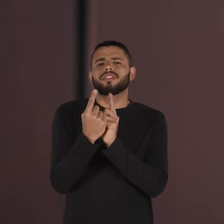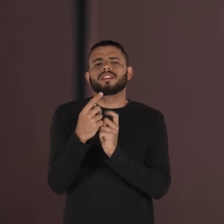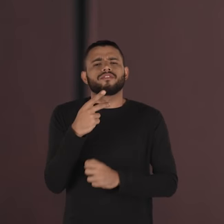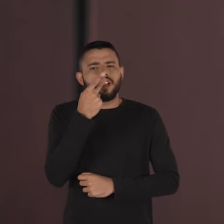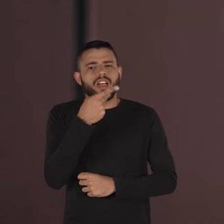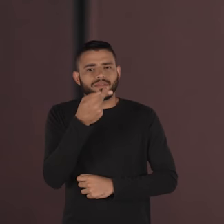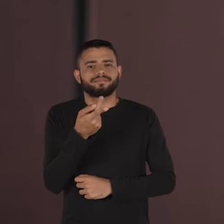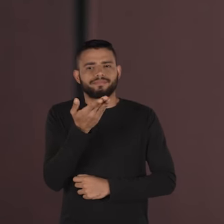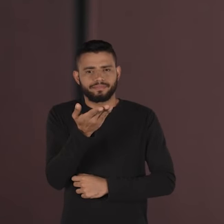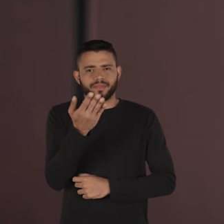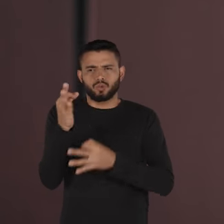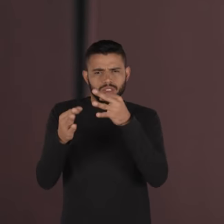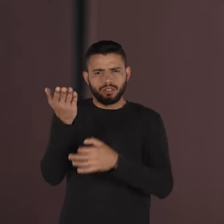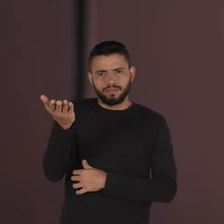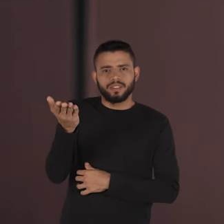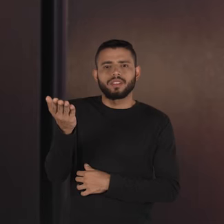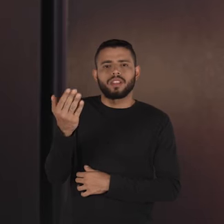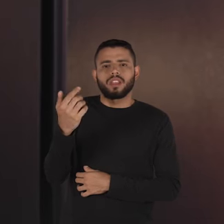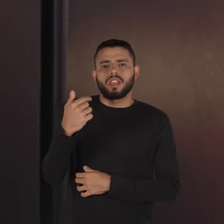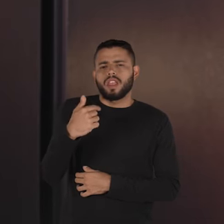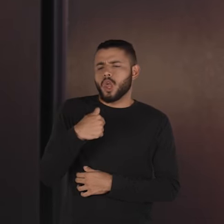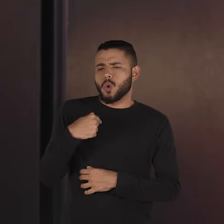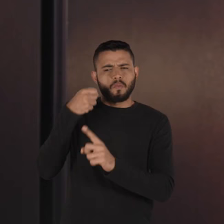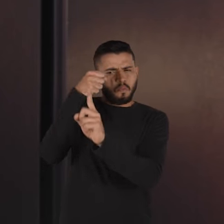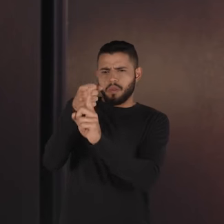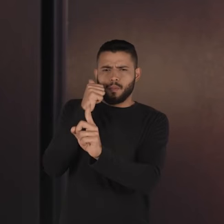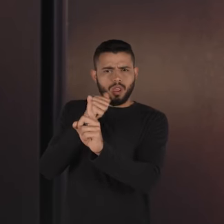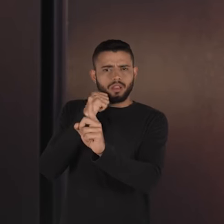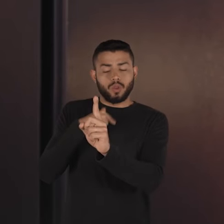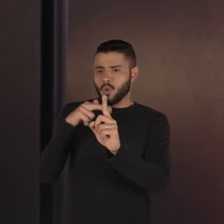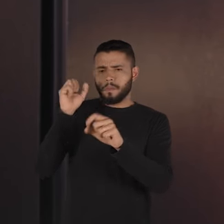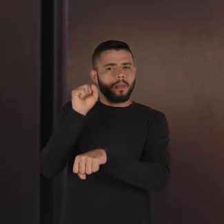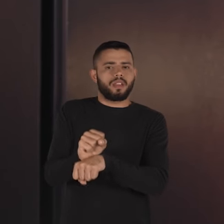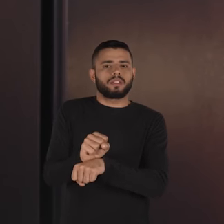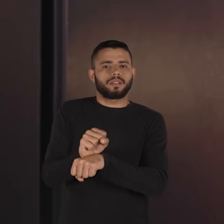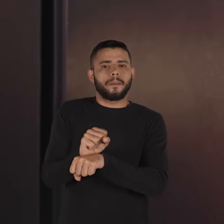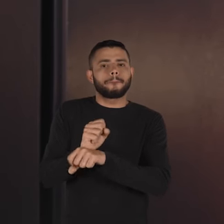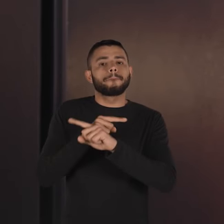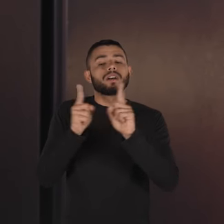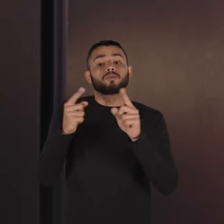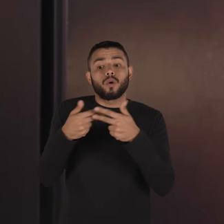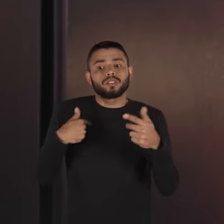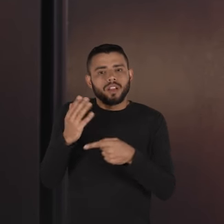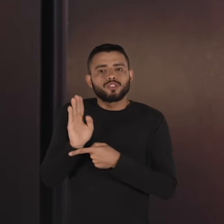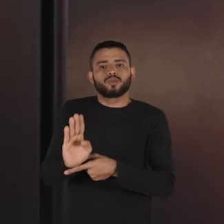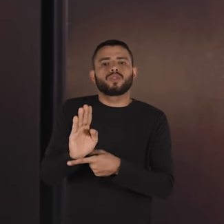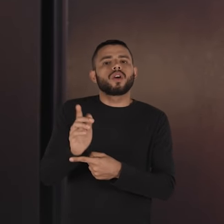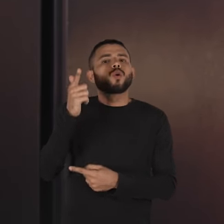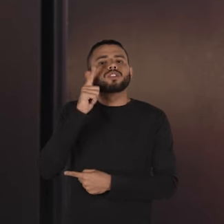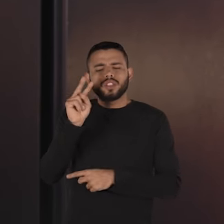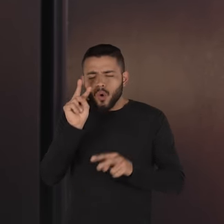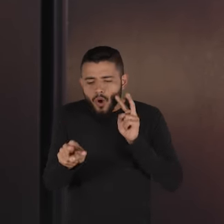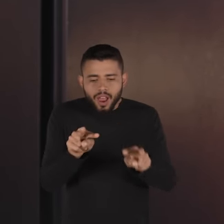para mim e falar o seguinte doutora Gabriela eu não cometo mais violência contra a mulher mas tem uma coisa que isso me ajudou